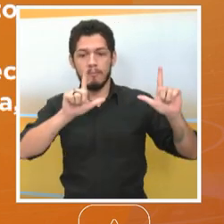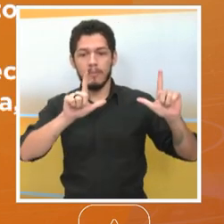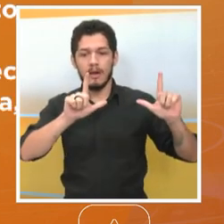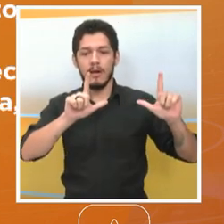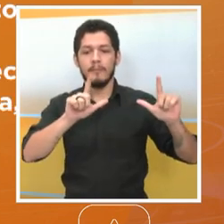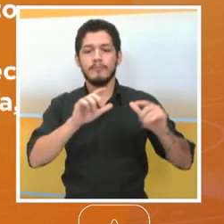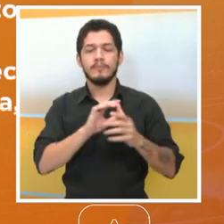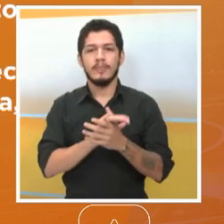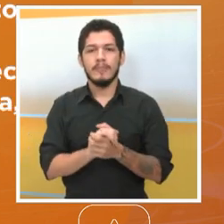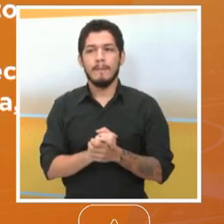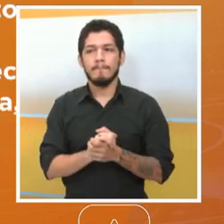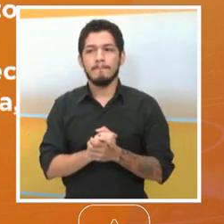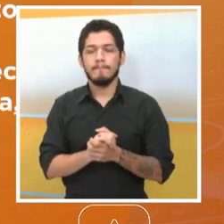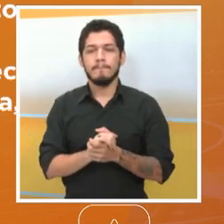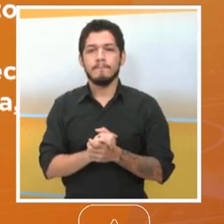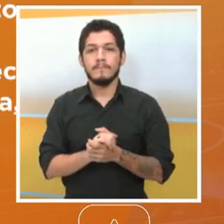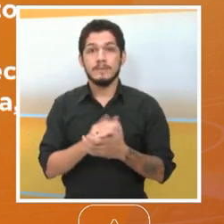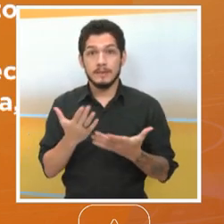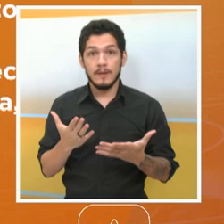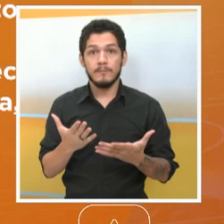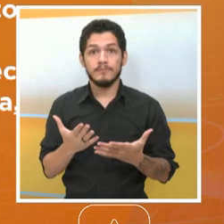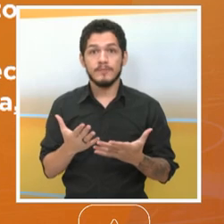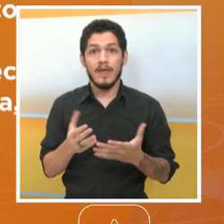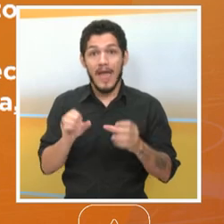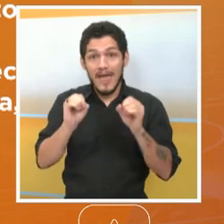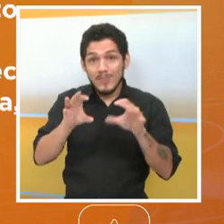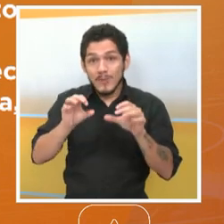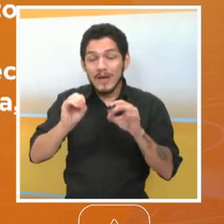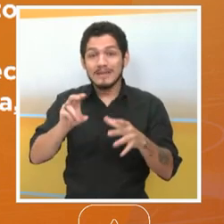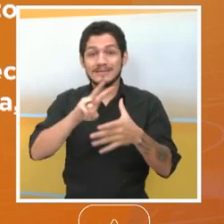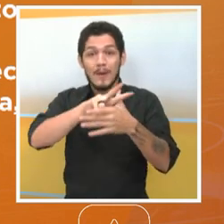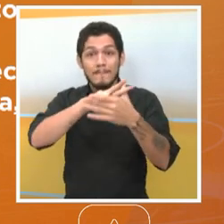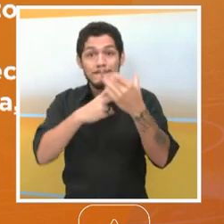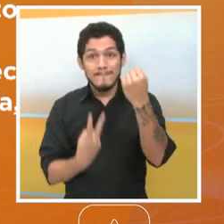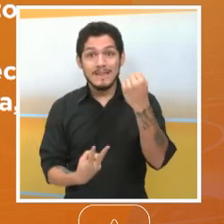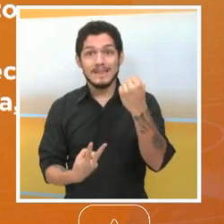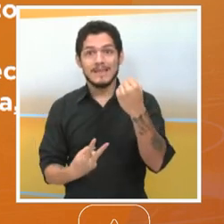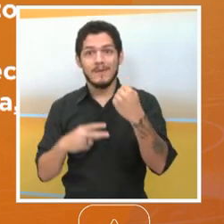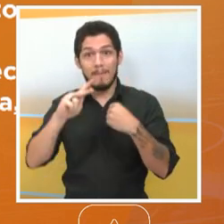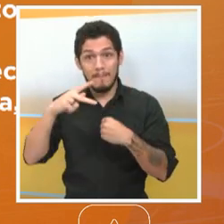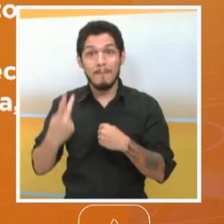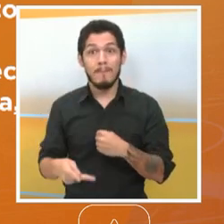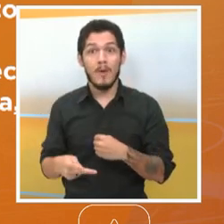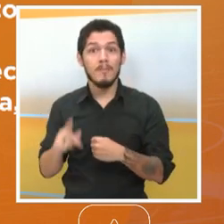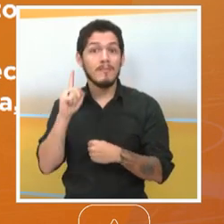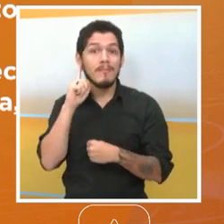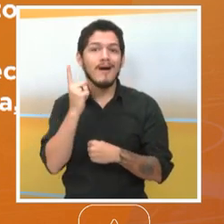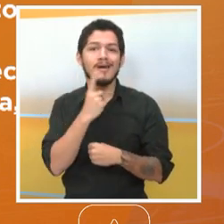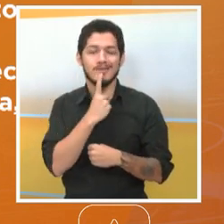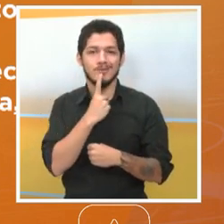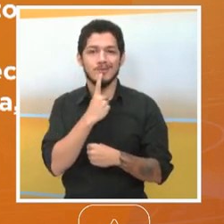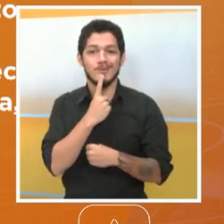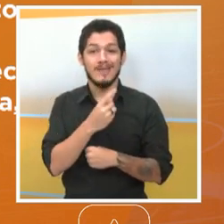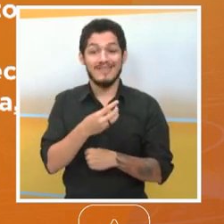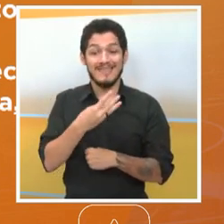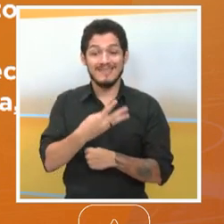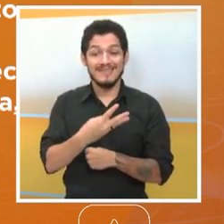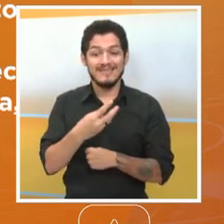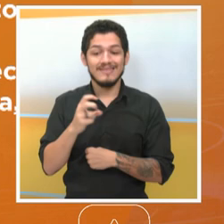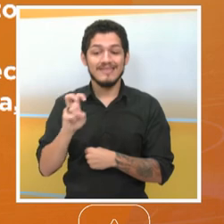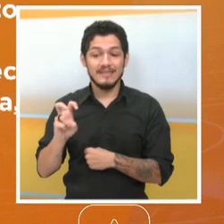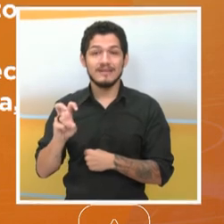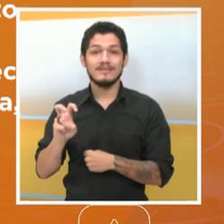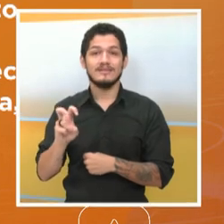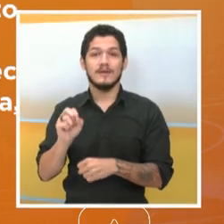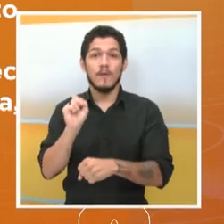Uruçuí, estou certa sim. Educação bilíngue de surdo, também 35 vagas, estão sendo